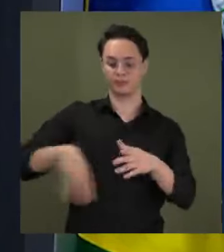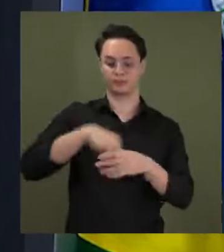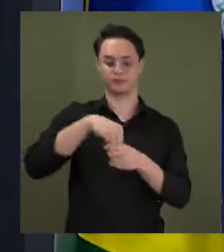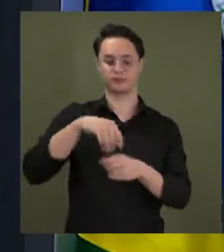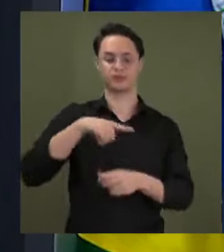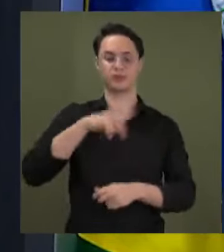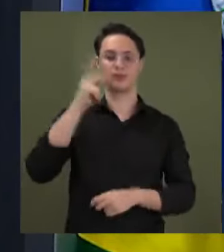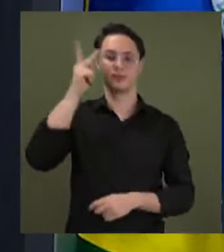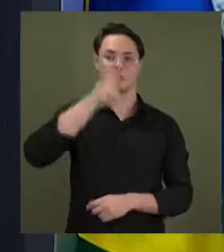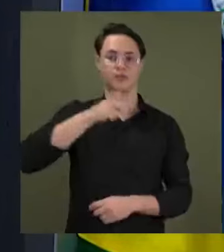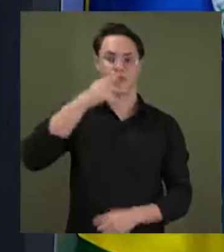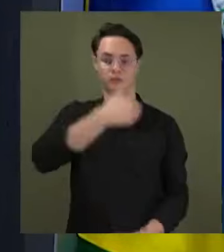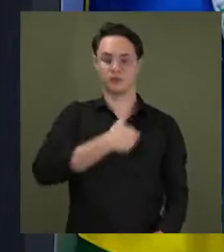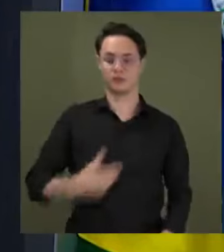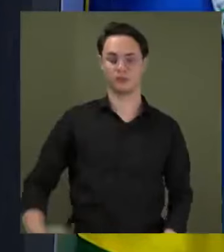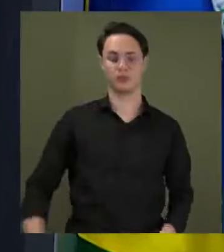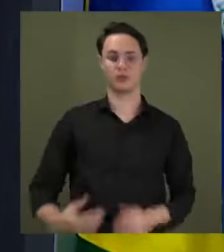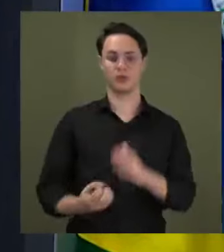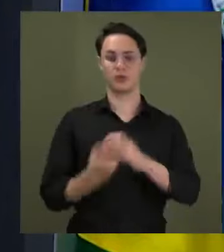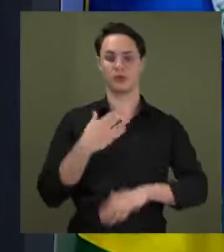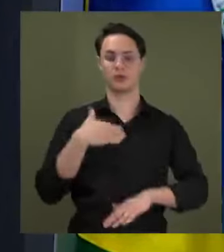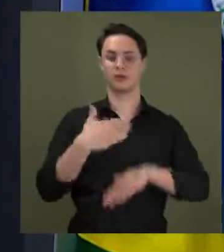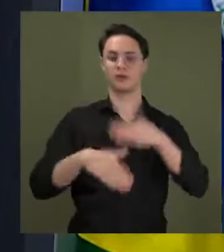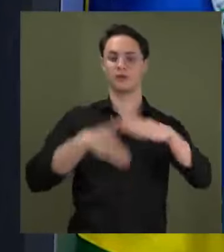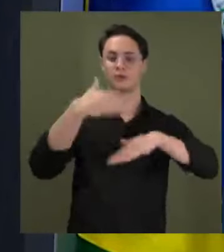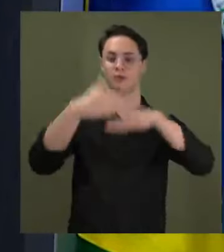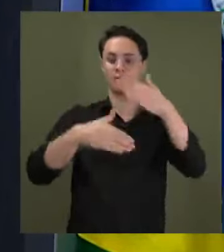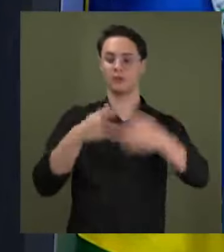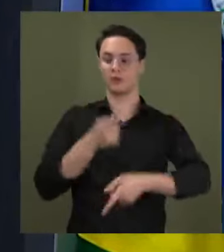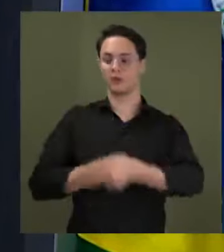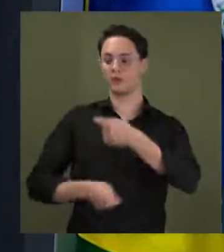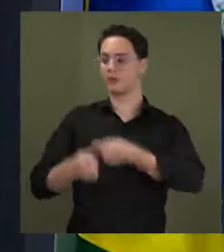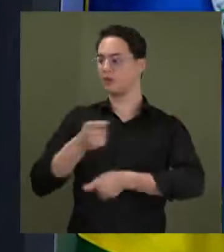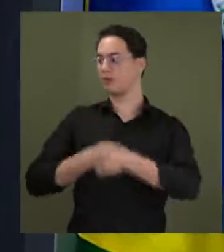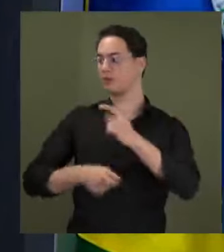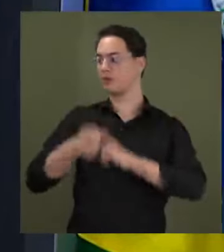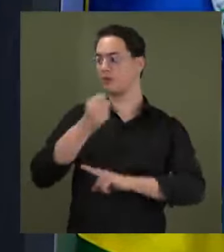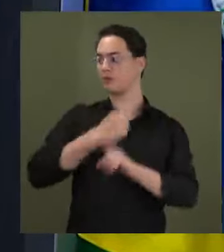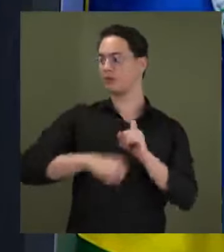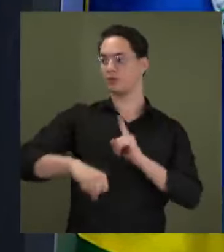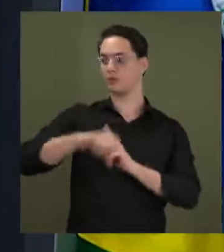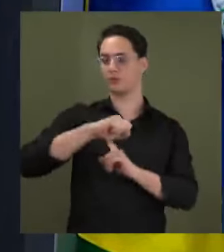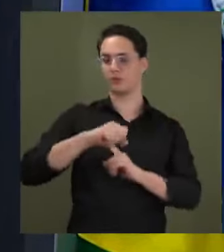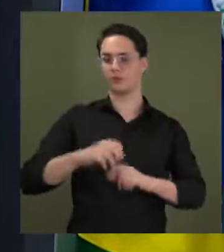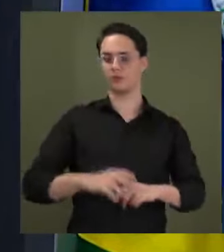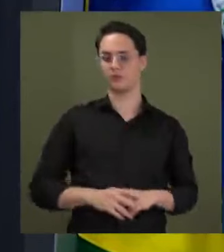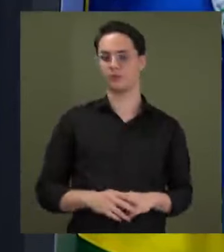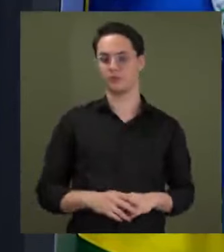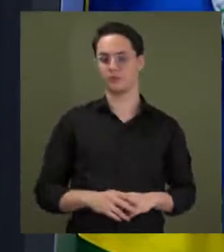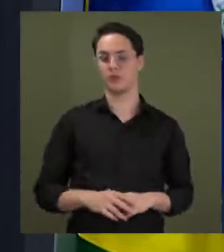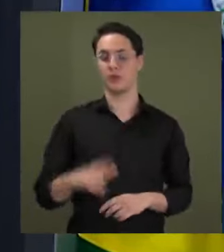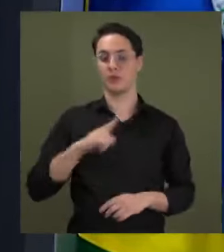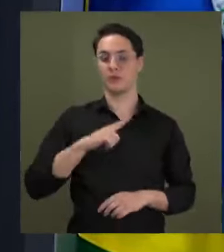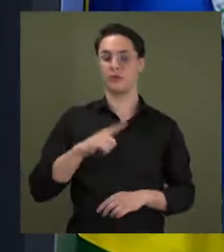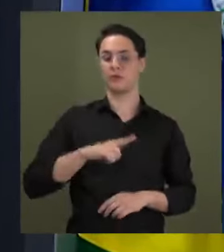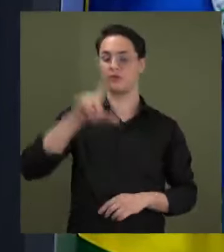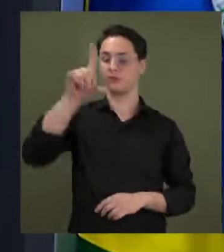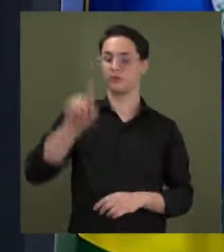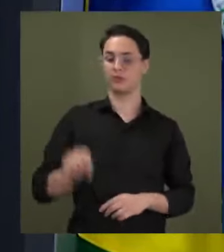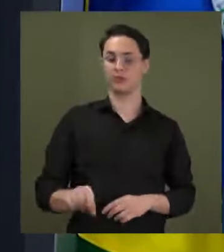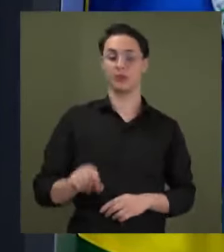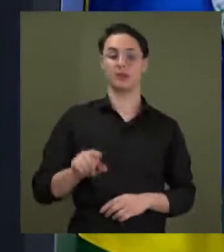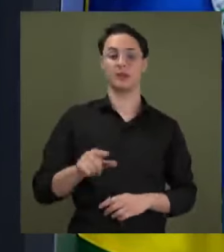públicas para o desenvolvimento econômico e social do Tocantins. O estado reduziu ainda os índices de